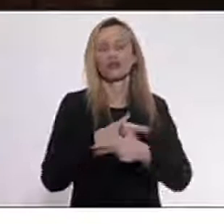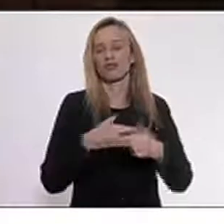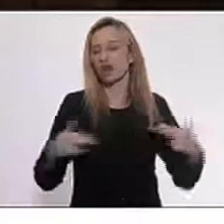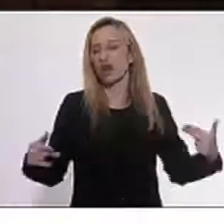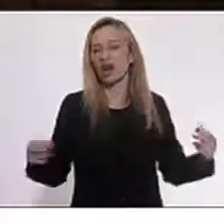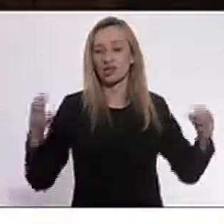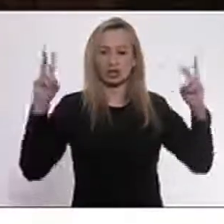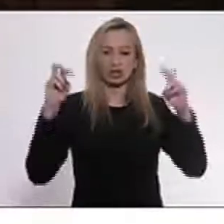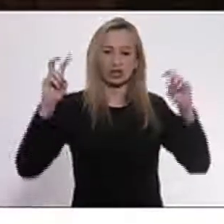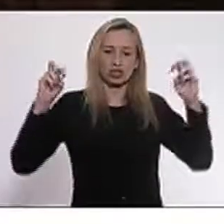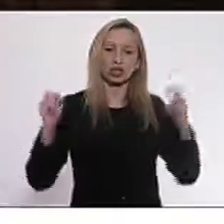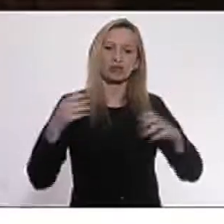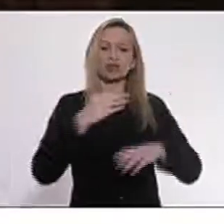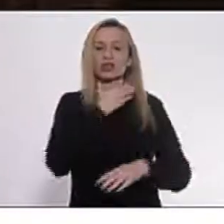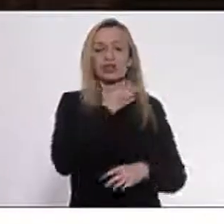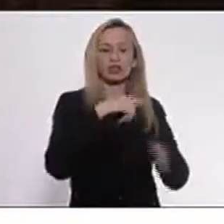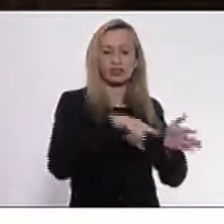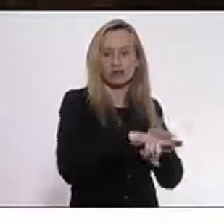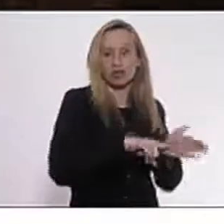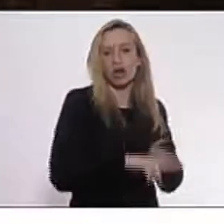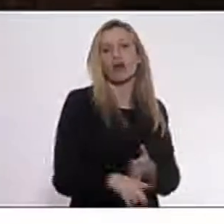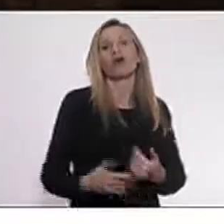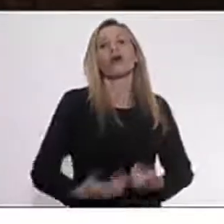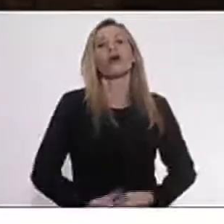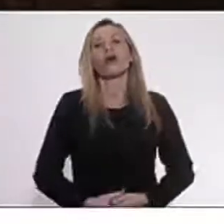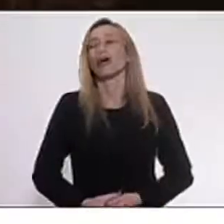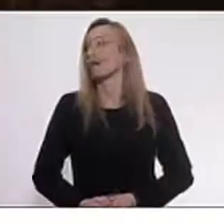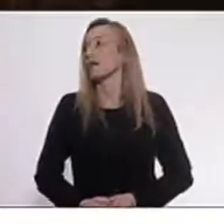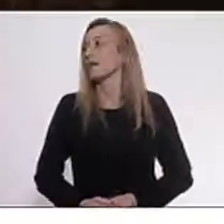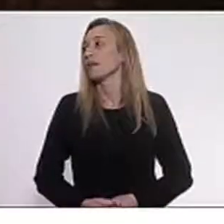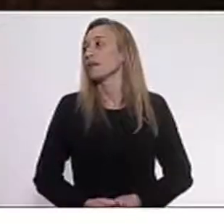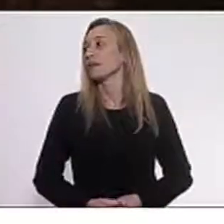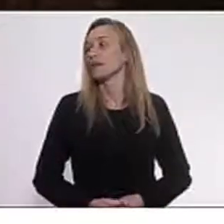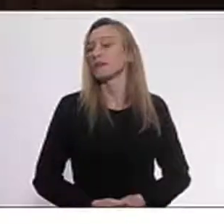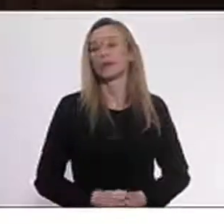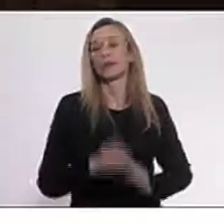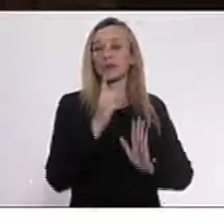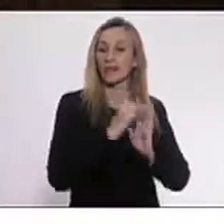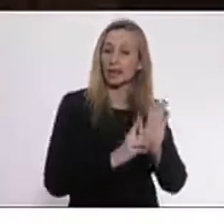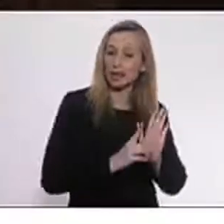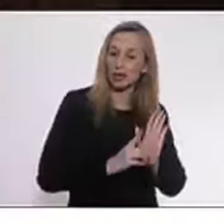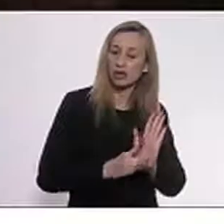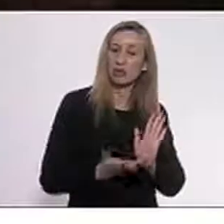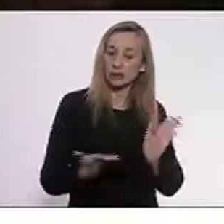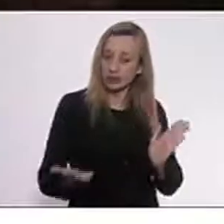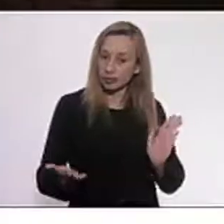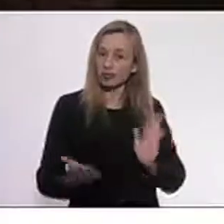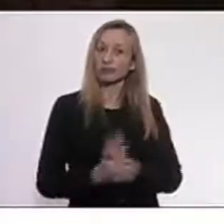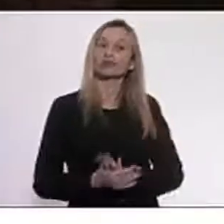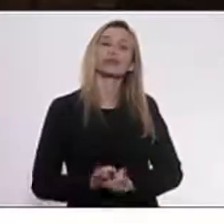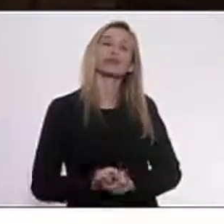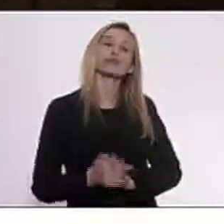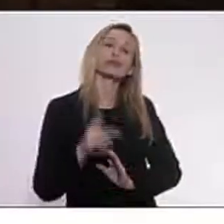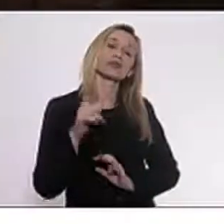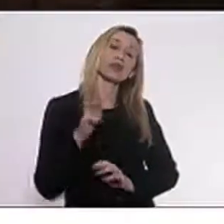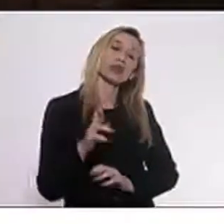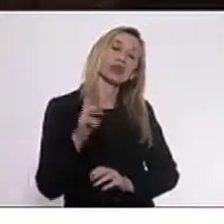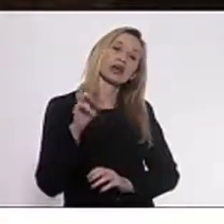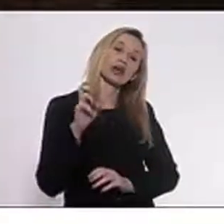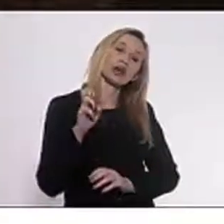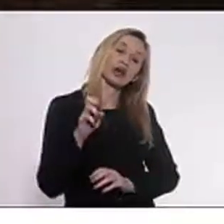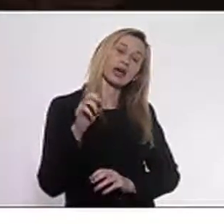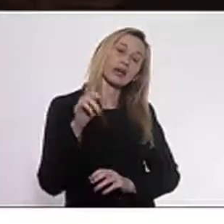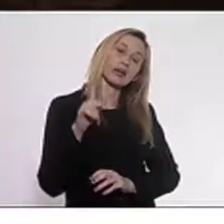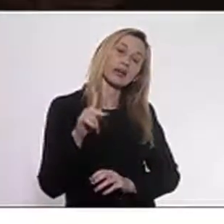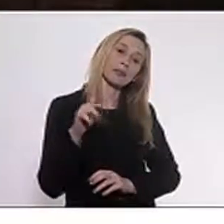da crise fiscal, o decreto do Repetro, que vossa excelência tem tanto